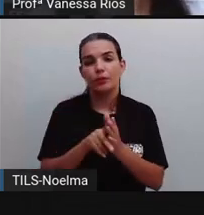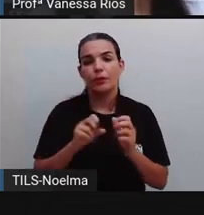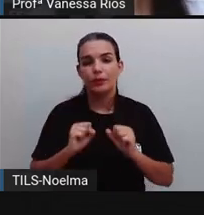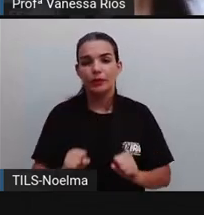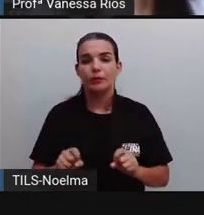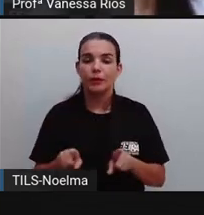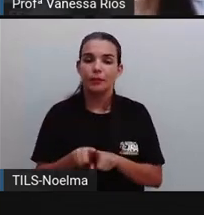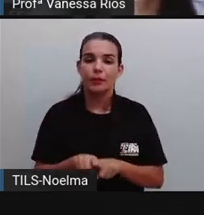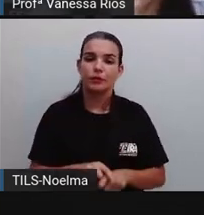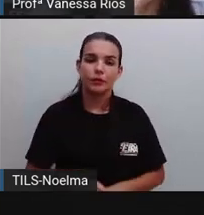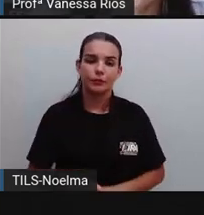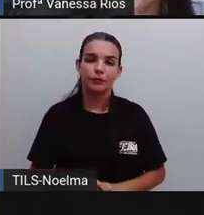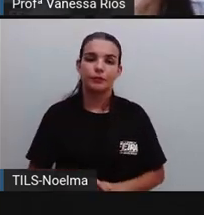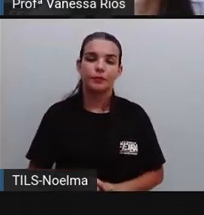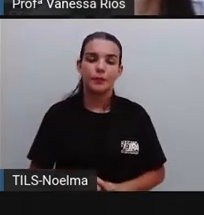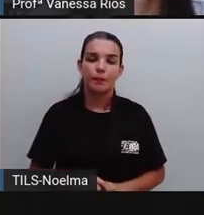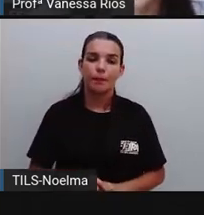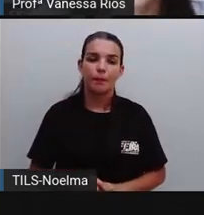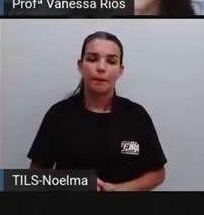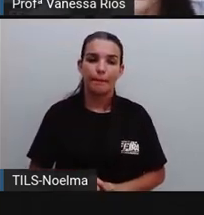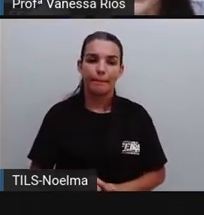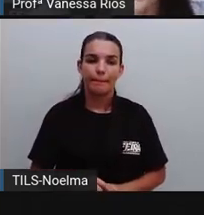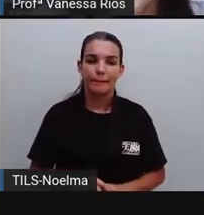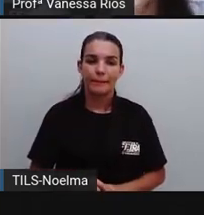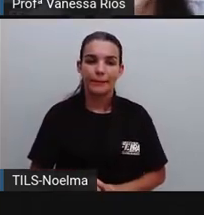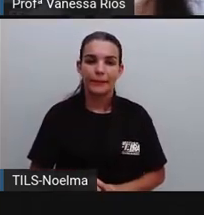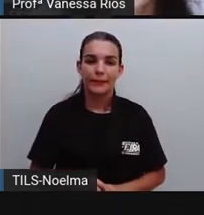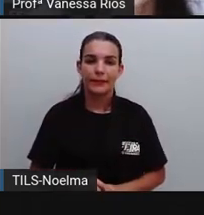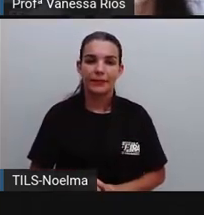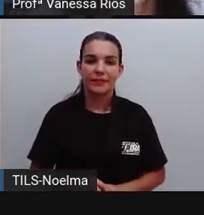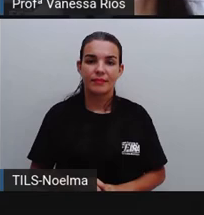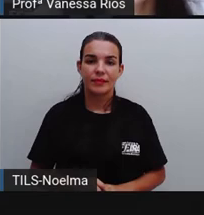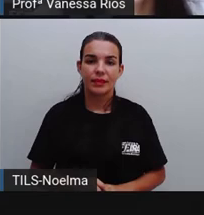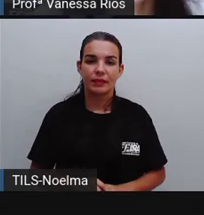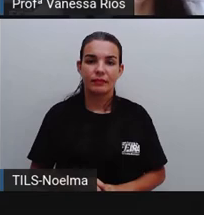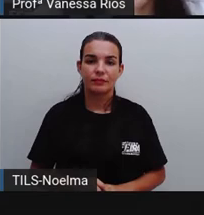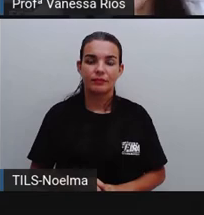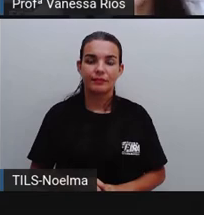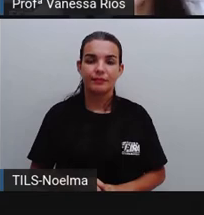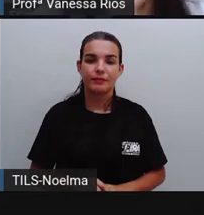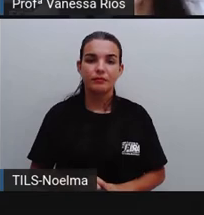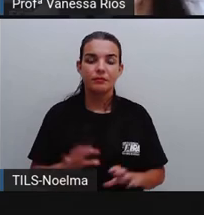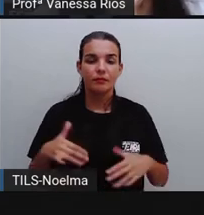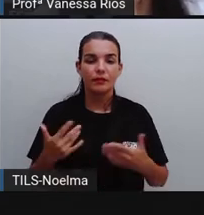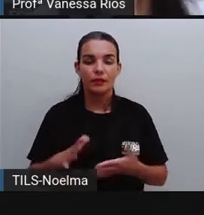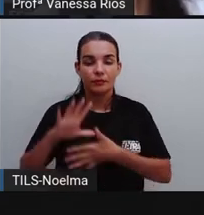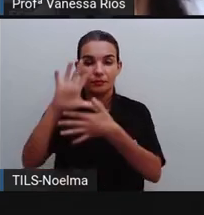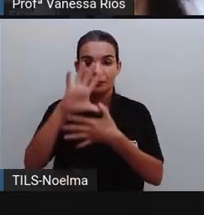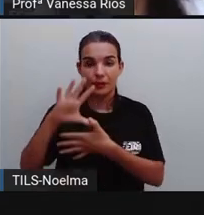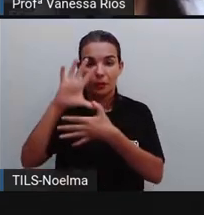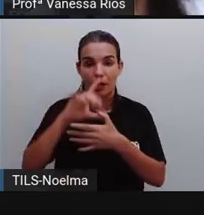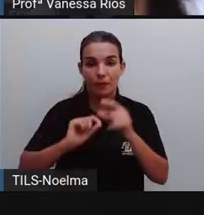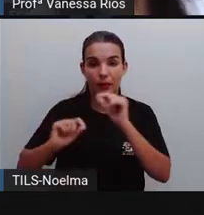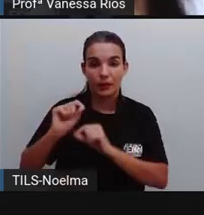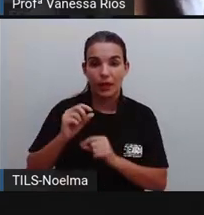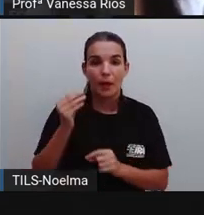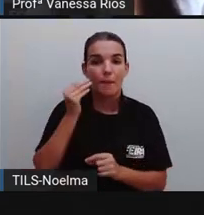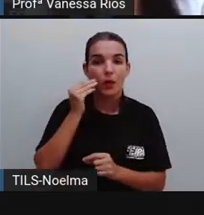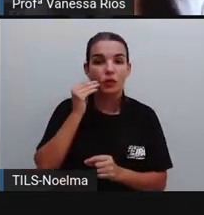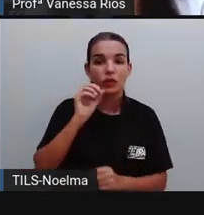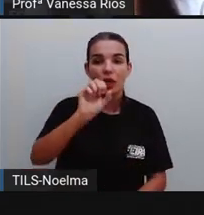energia, mas para todas as pessoas. E aí, para trás desse mapa, que é justamente o mapa